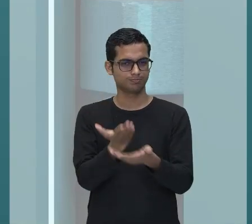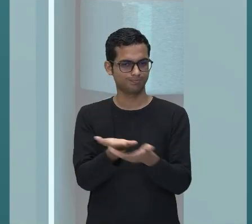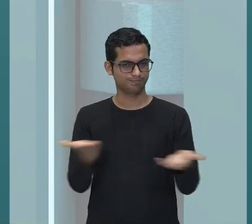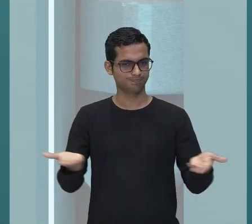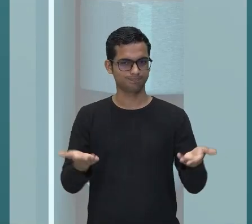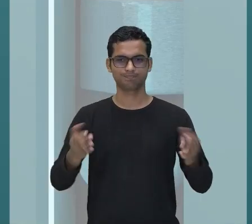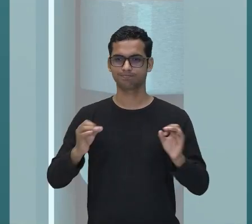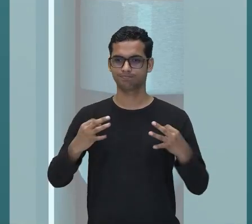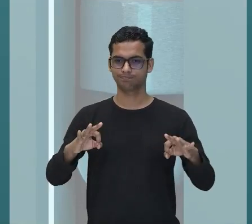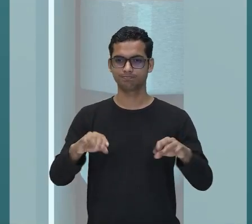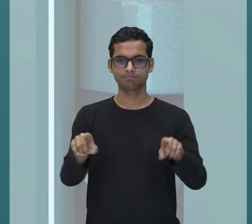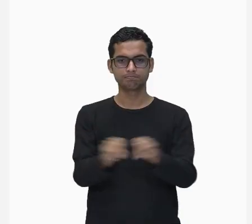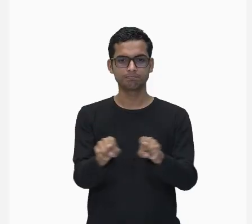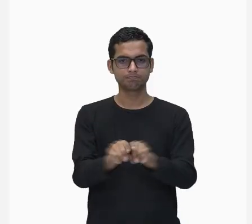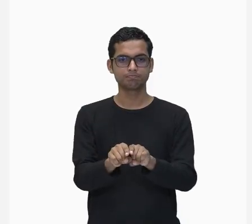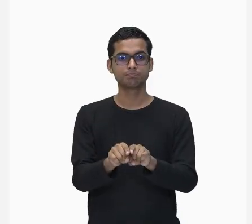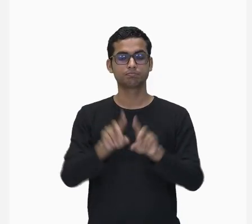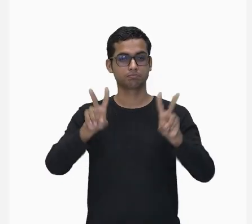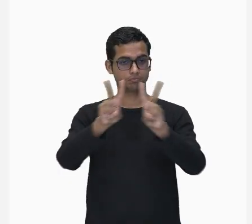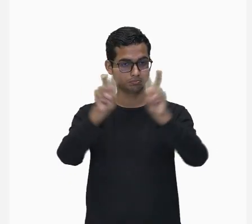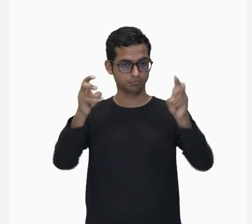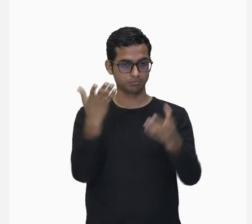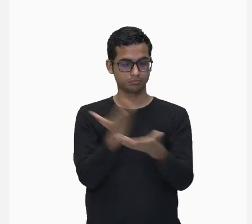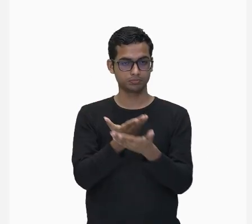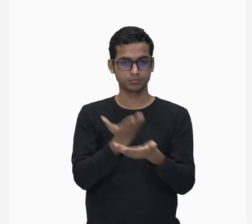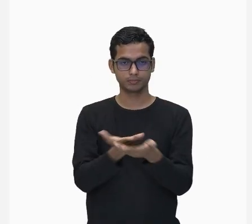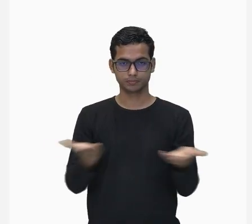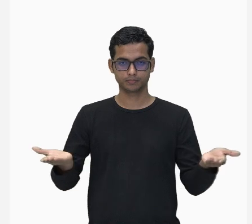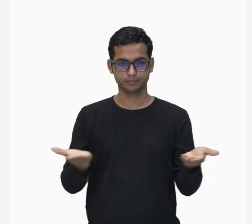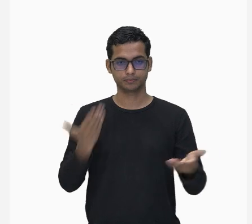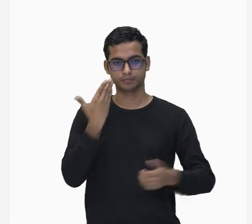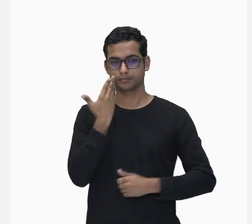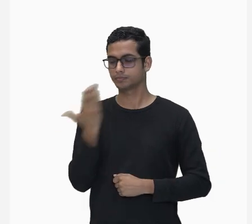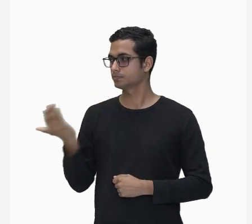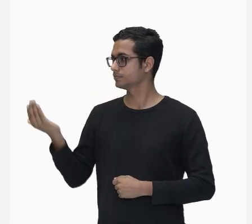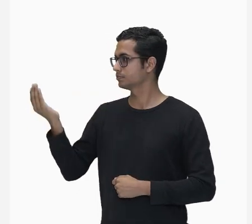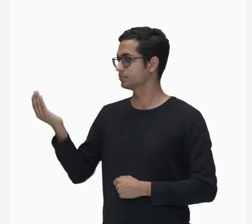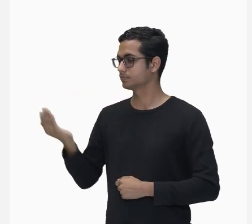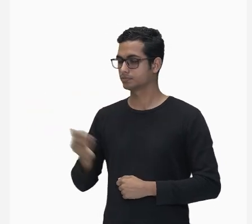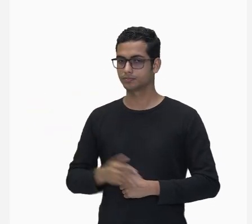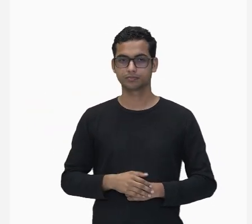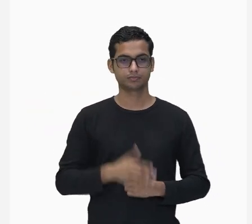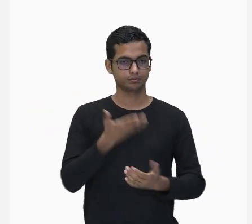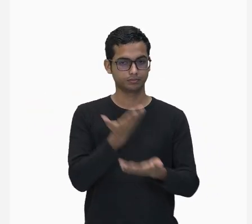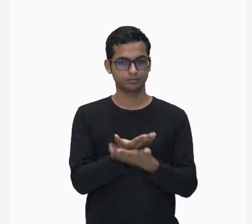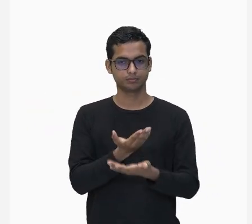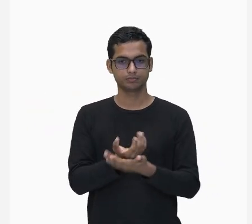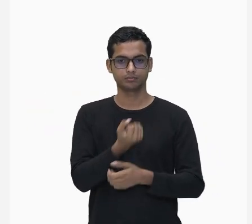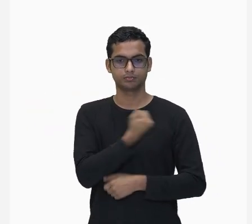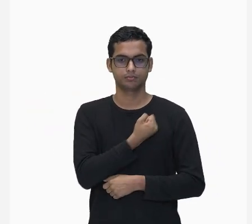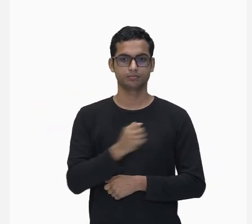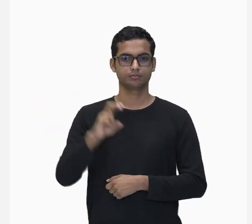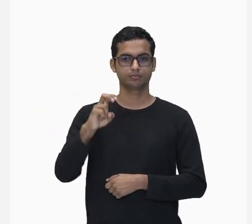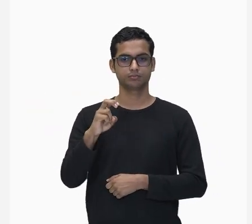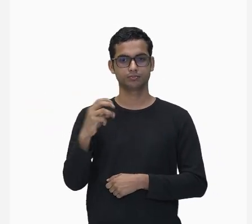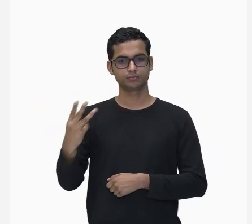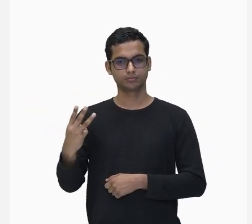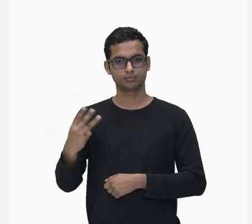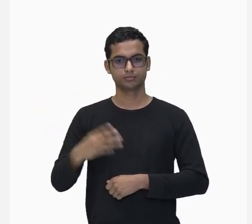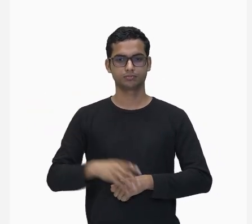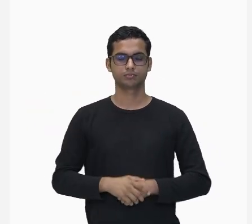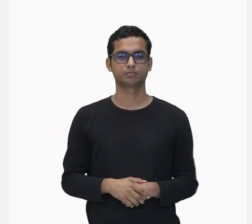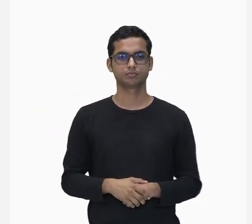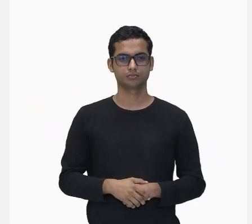Vamos agora conhecer o objeto de conhecimento desta aula. Aula 53 tem como